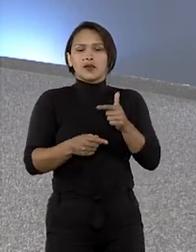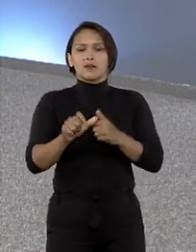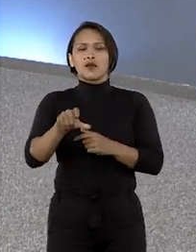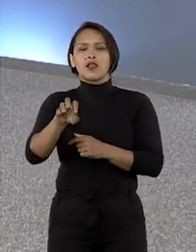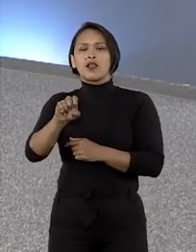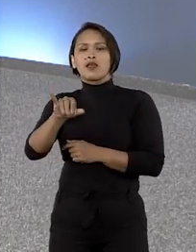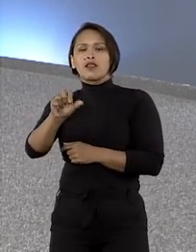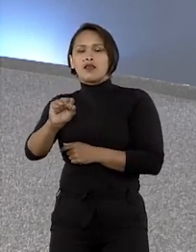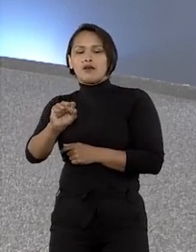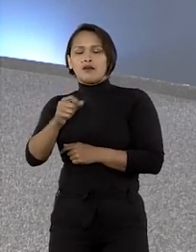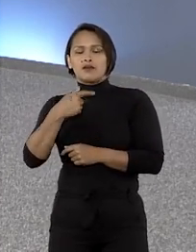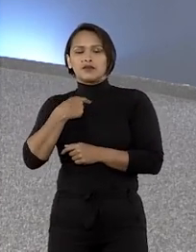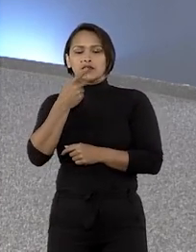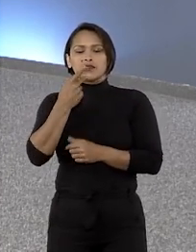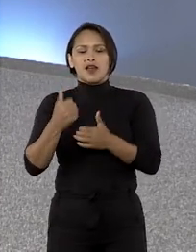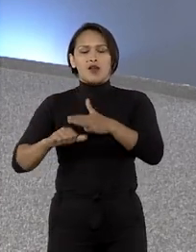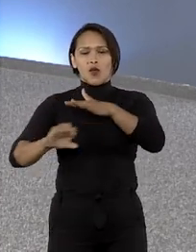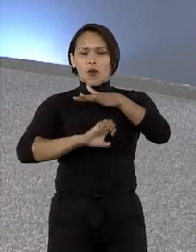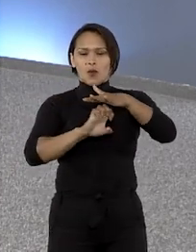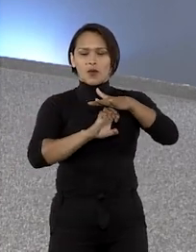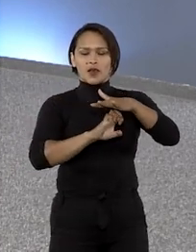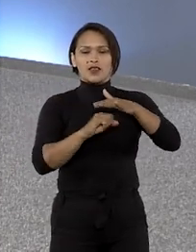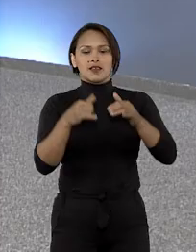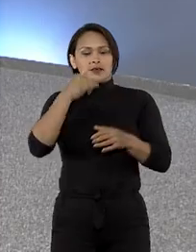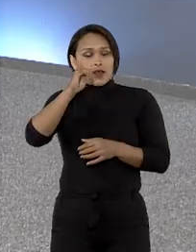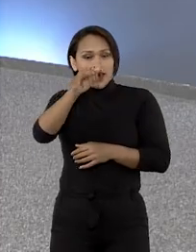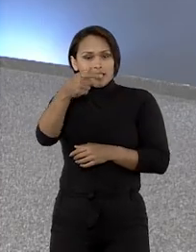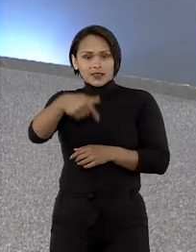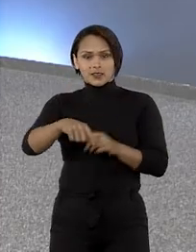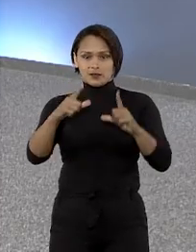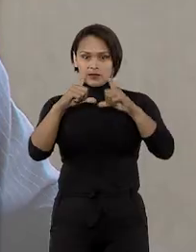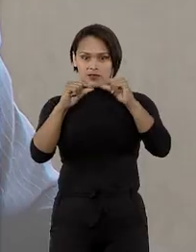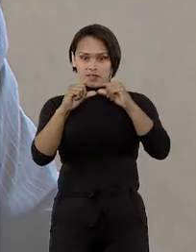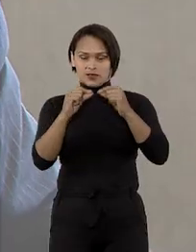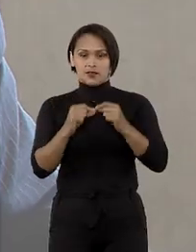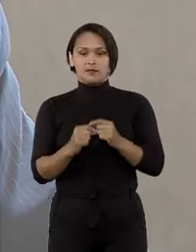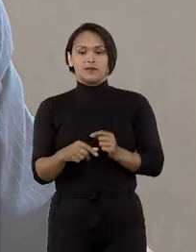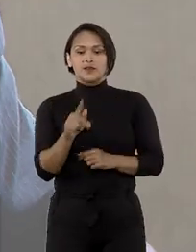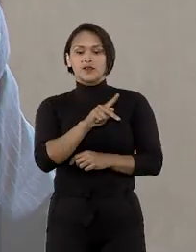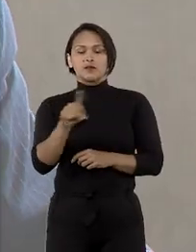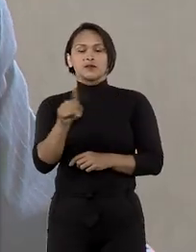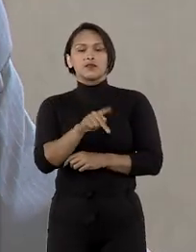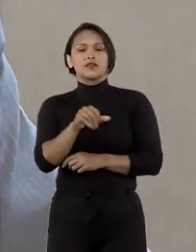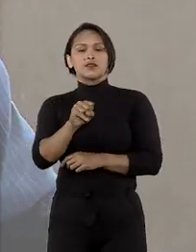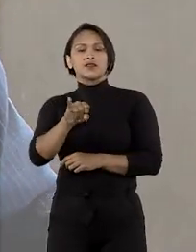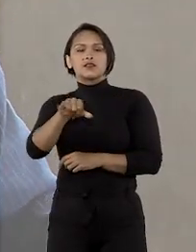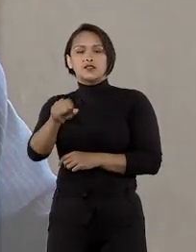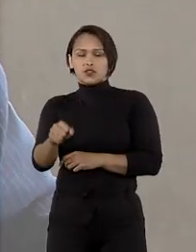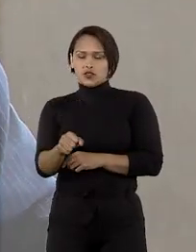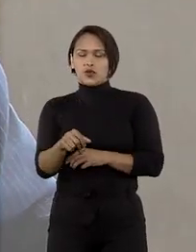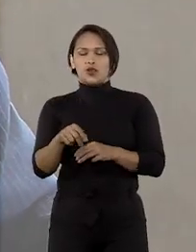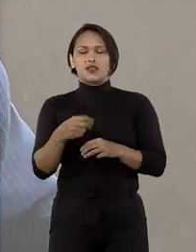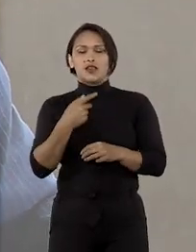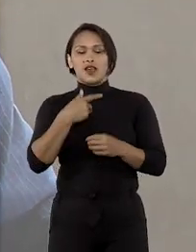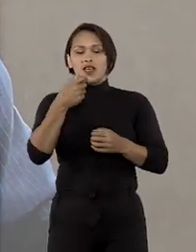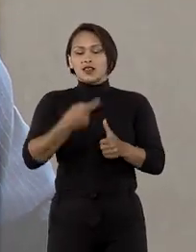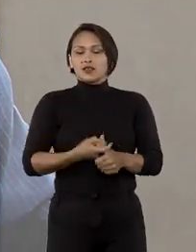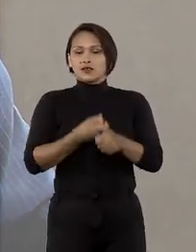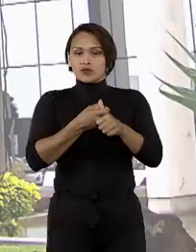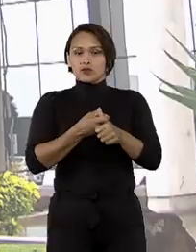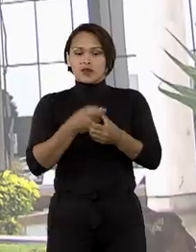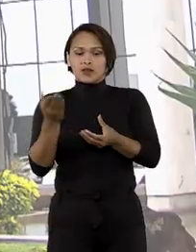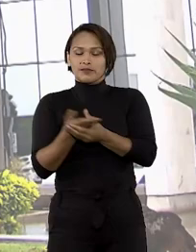o leilão de subsidiária da Companhia Energética de Brasília. O presidente do STJ, ministro Humberto Martins,